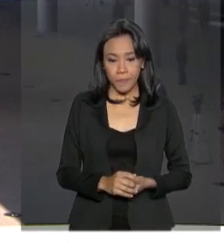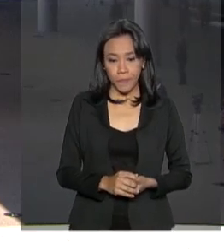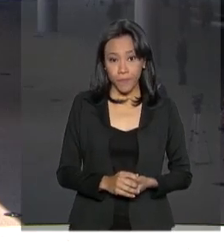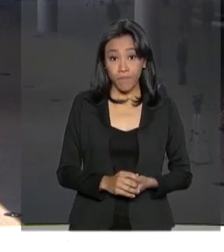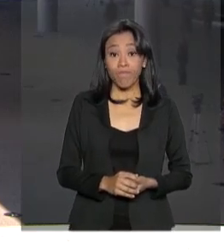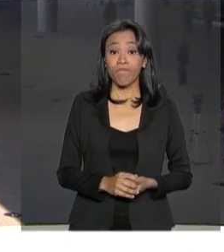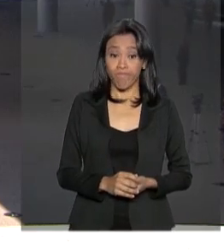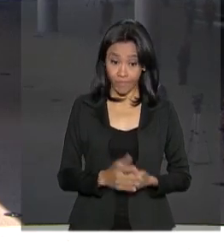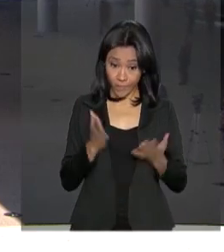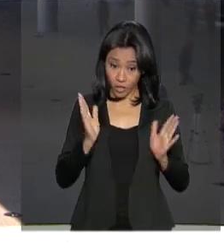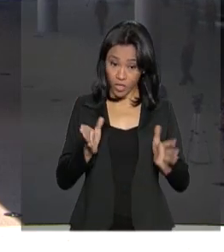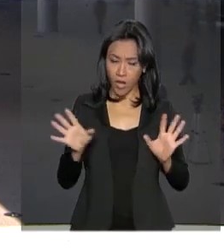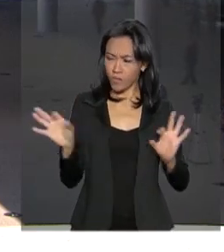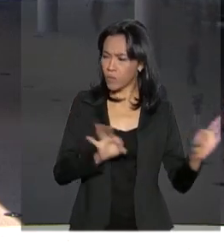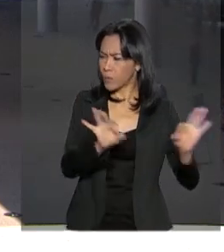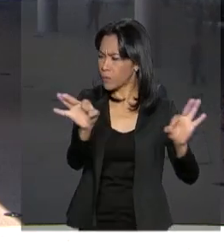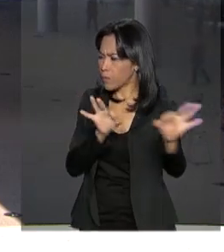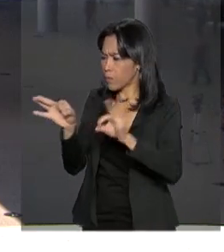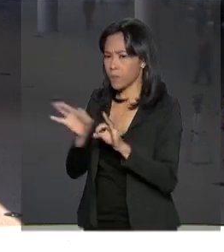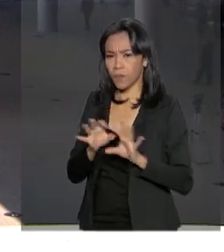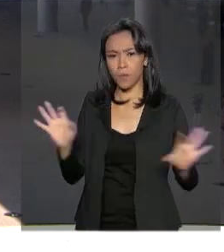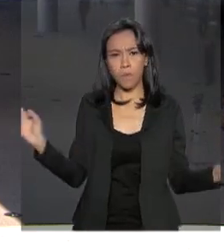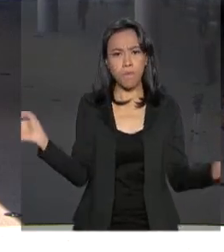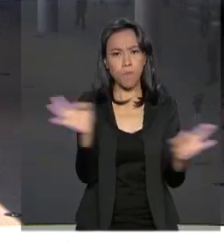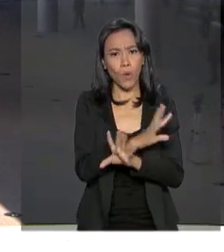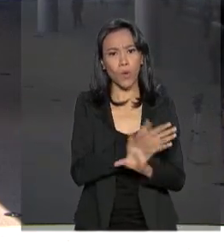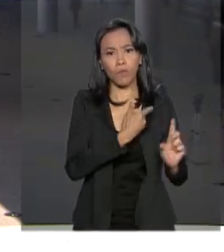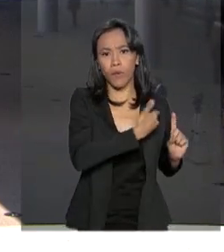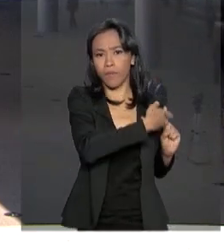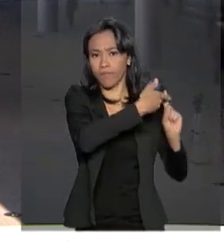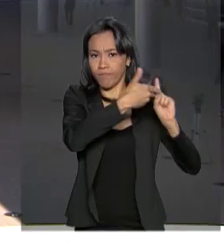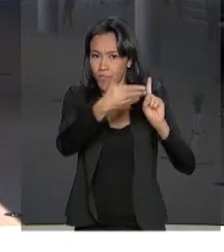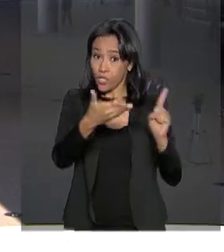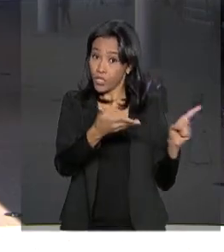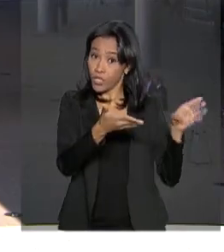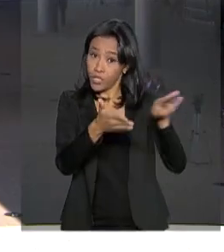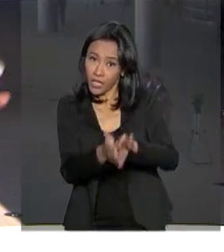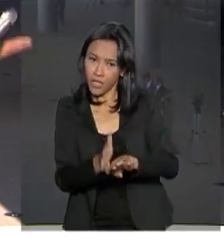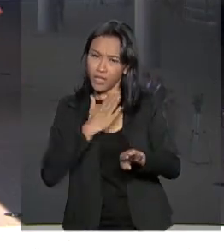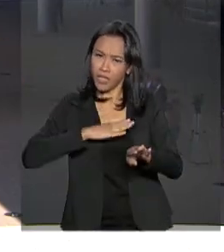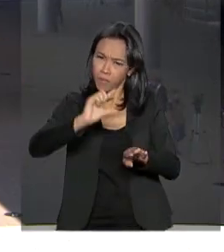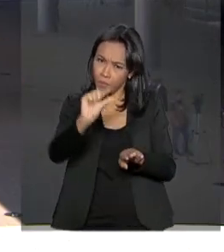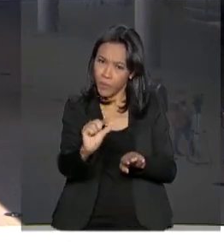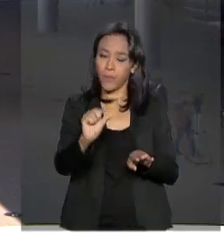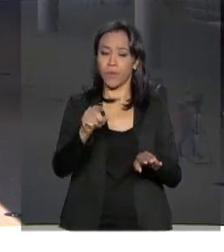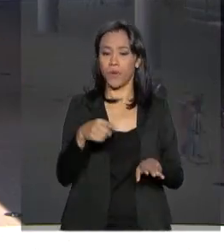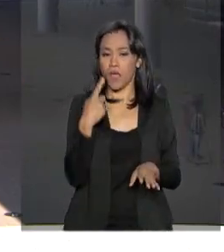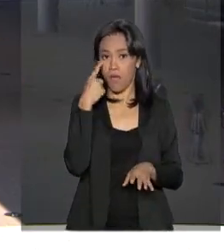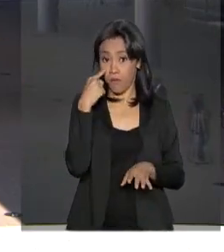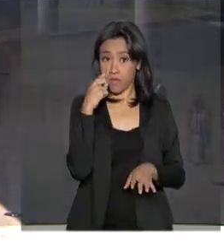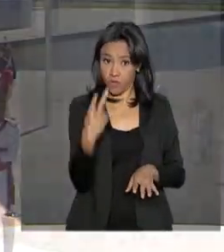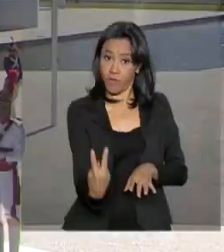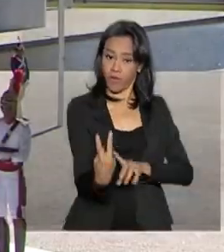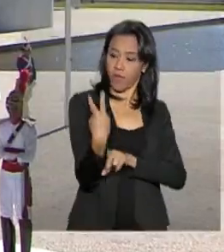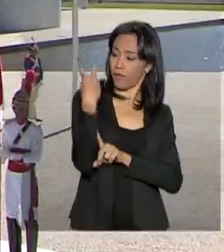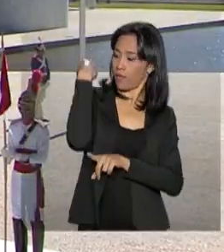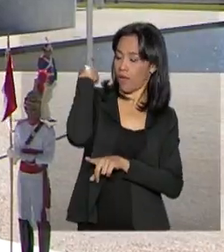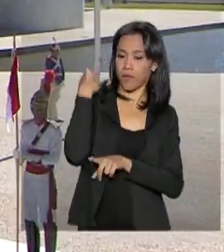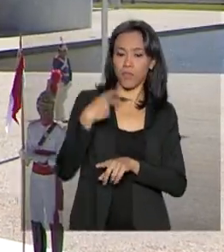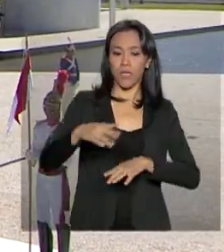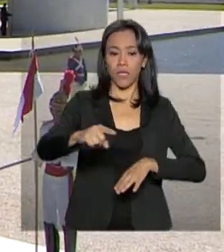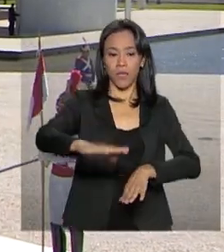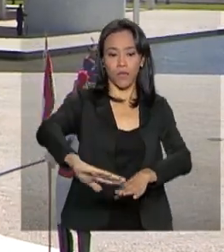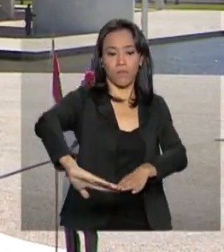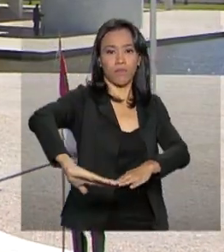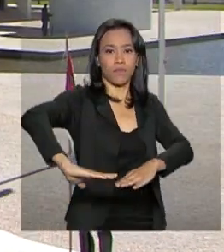E por aqui já está tudo pronto para a chegada de Maurício Macri, que deve acontecer em alguns minutinhos. E aqui, olha, atrás de mim vocês veem a rampa